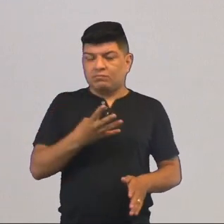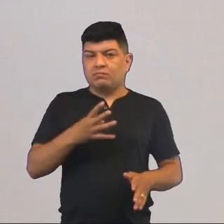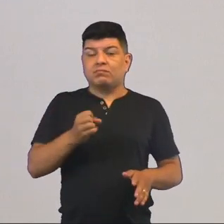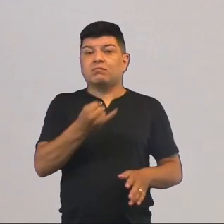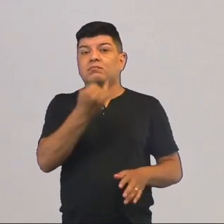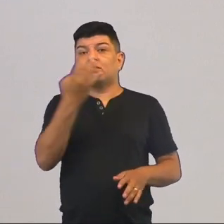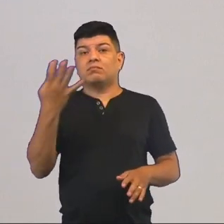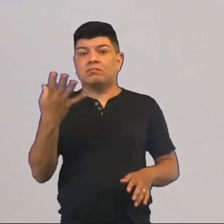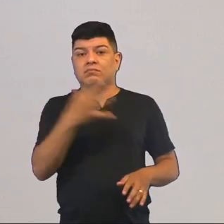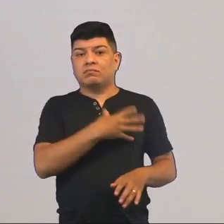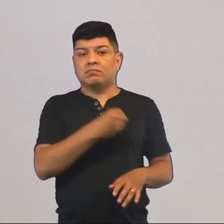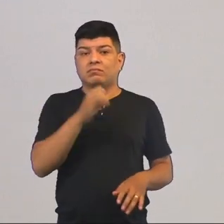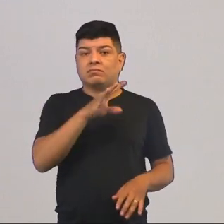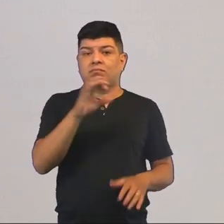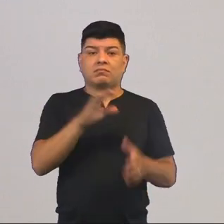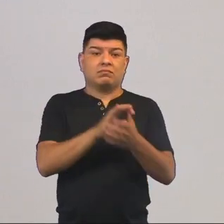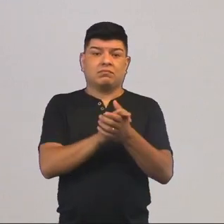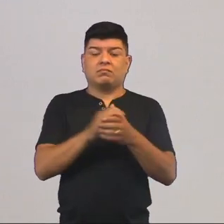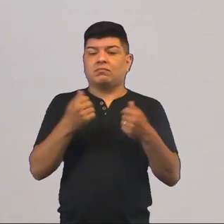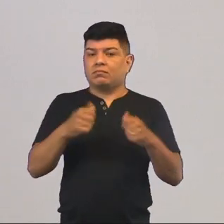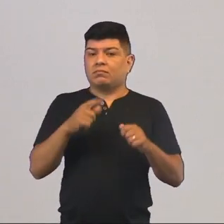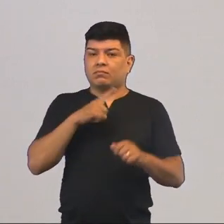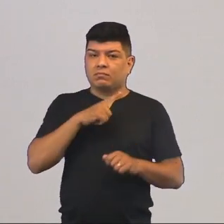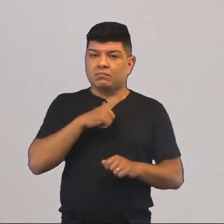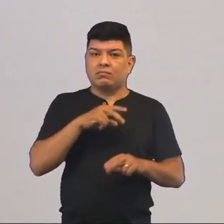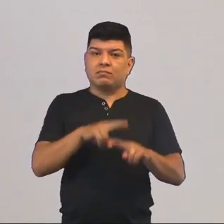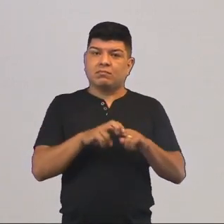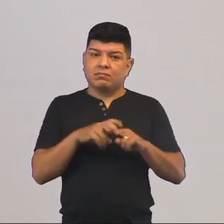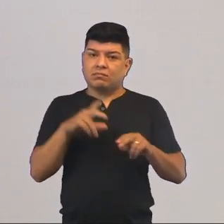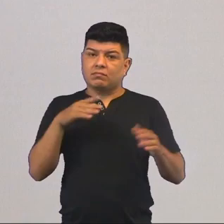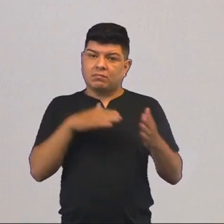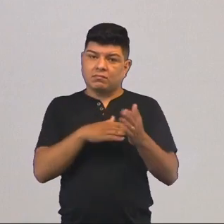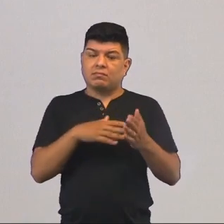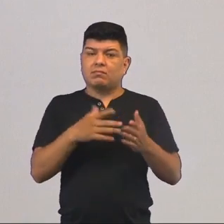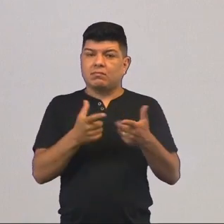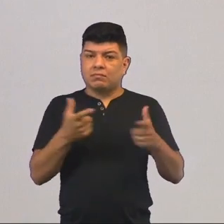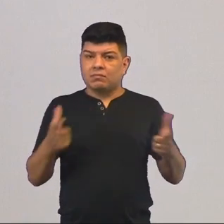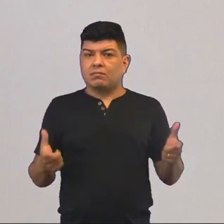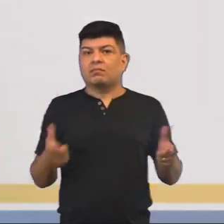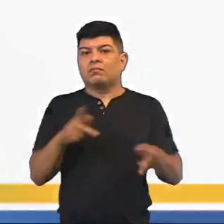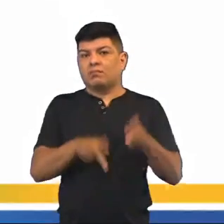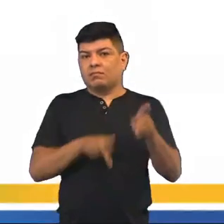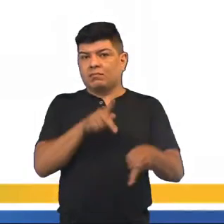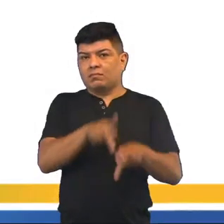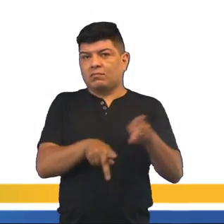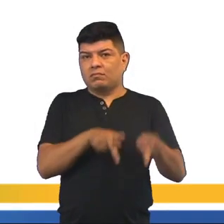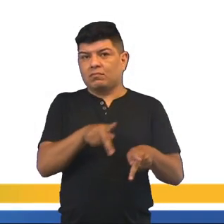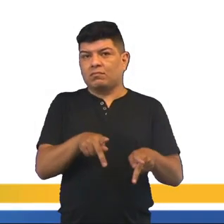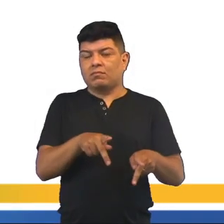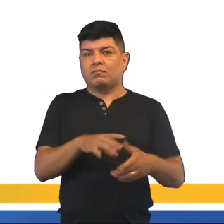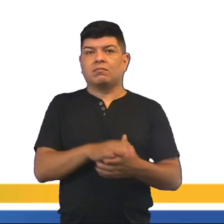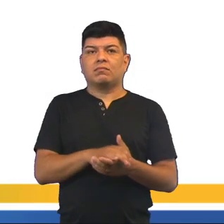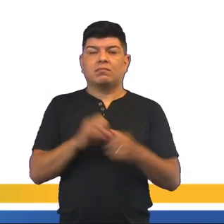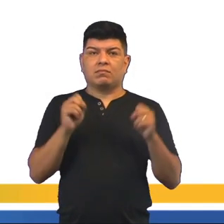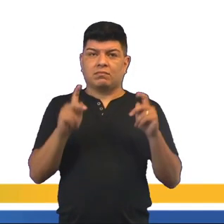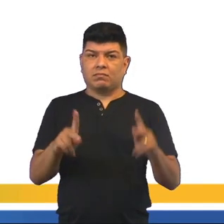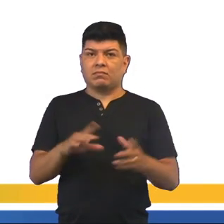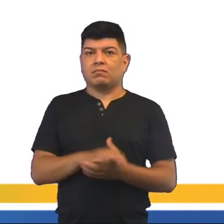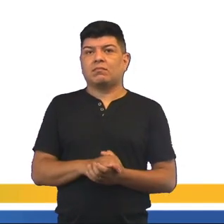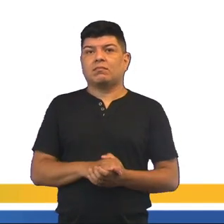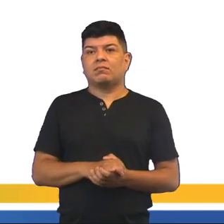quantos filhos cada casal deveria ter para conter esse crescimento populacional. Ok?